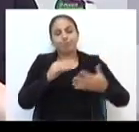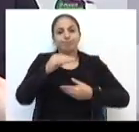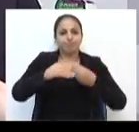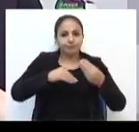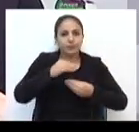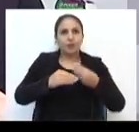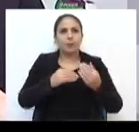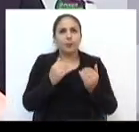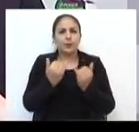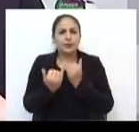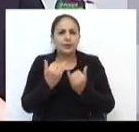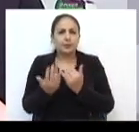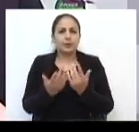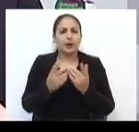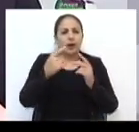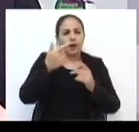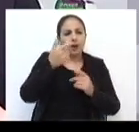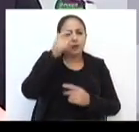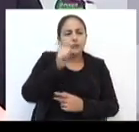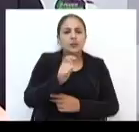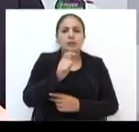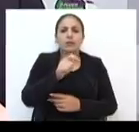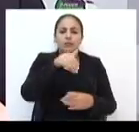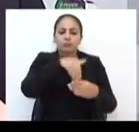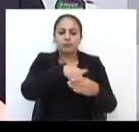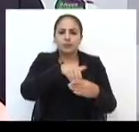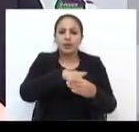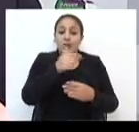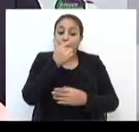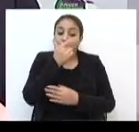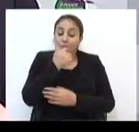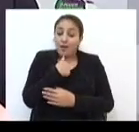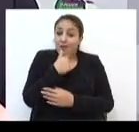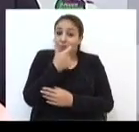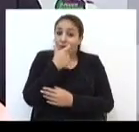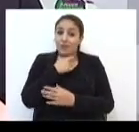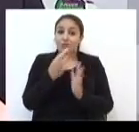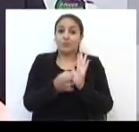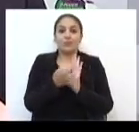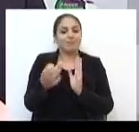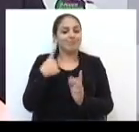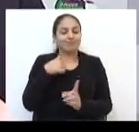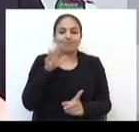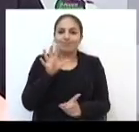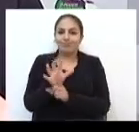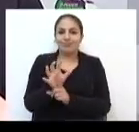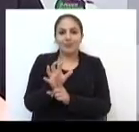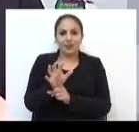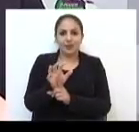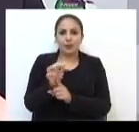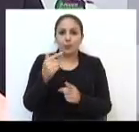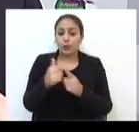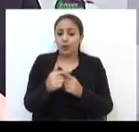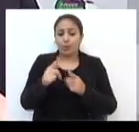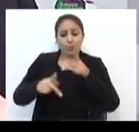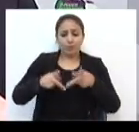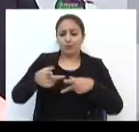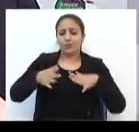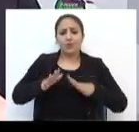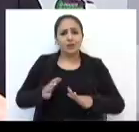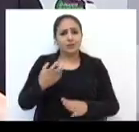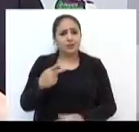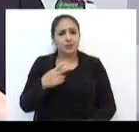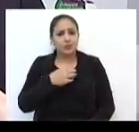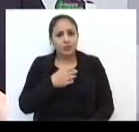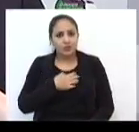submete à questão do quociente eleitoral, e que isso, no meu ponto de vista, sempre fui contra, porque não me parece que isso que a população quer.